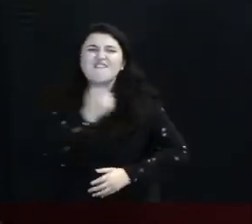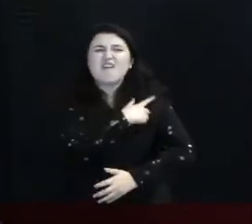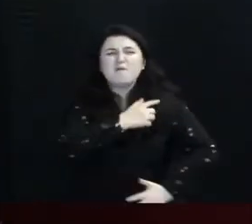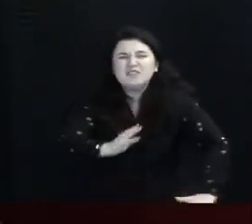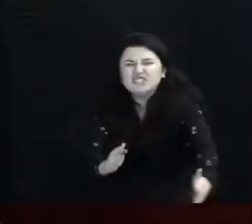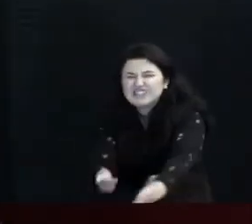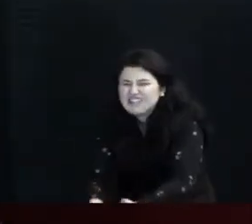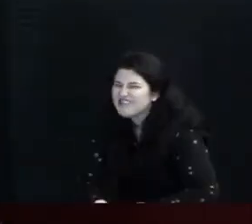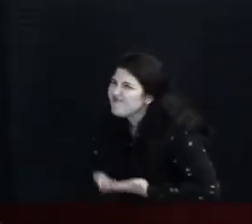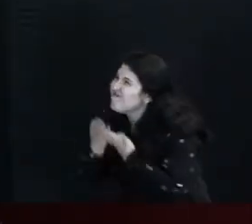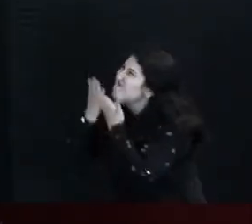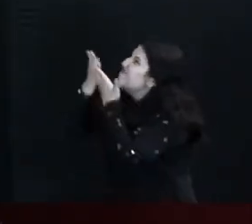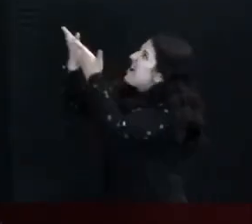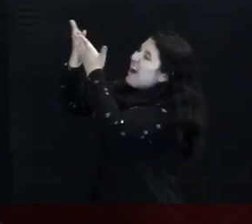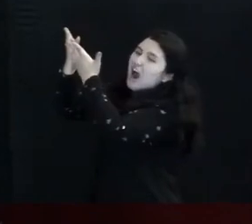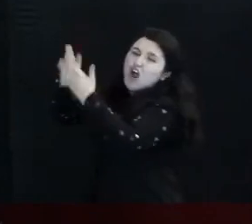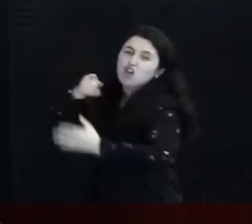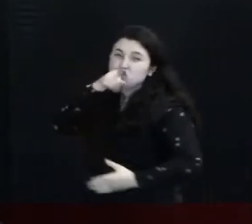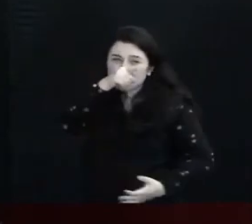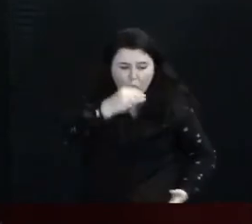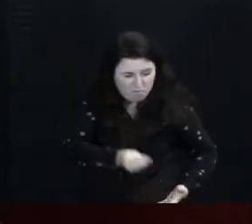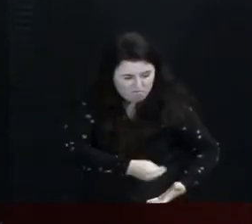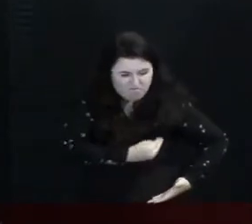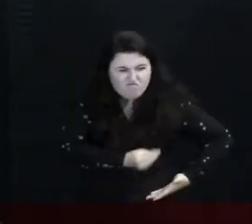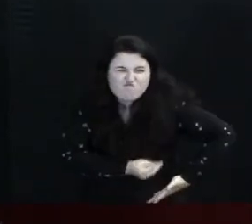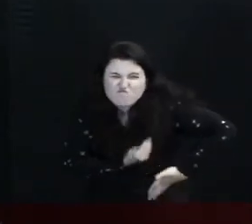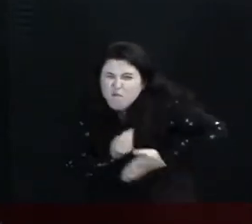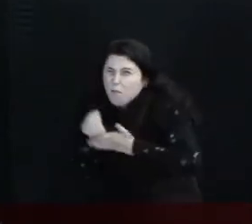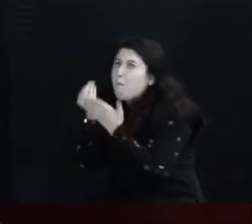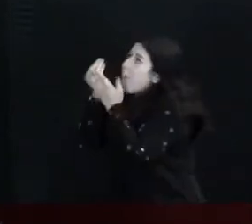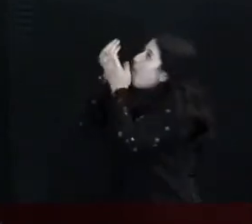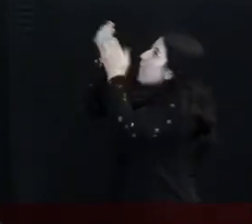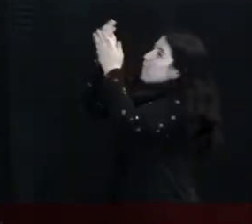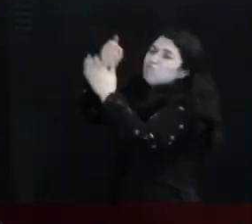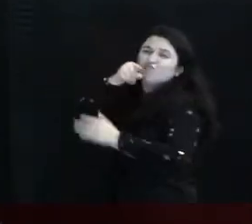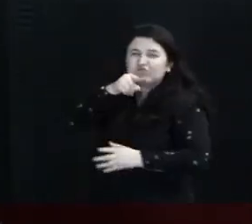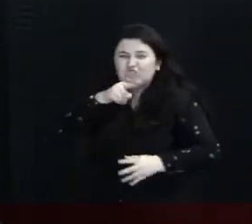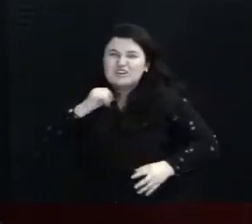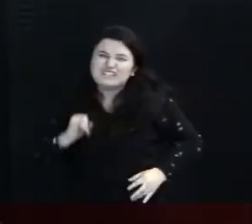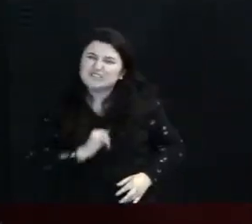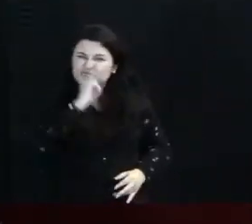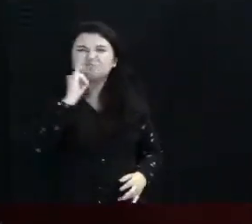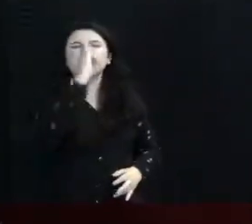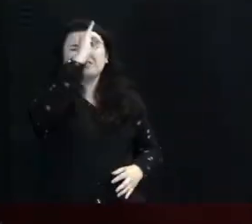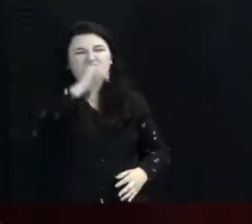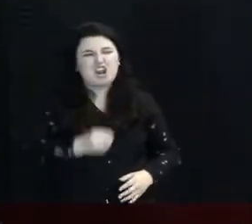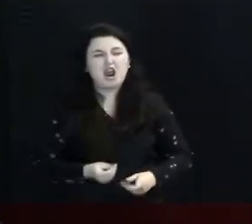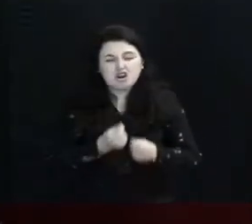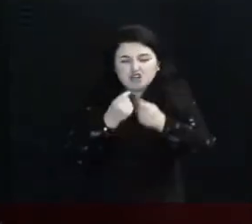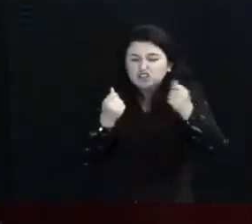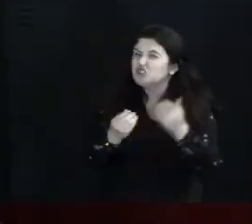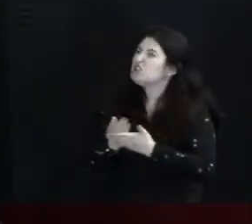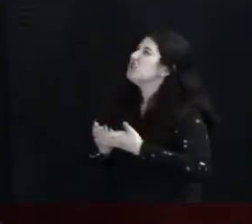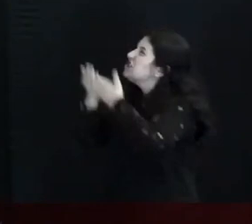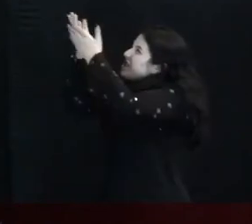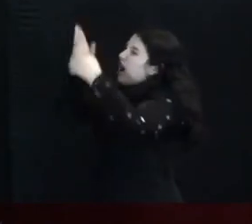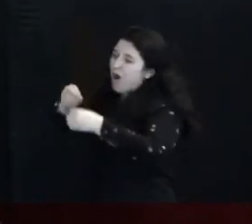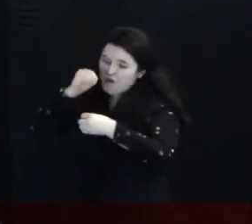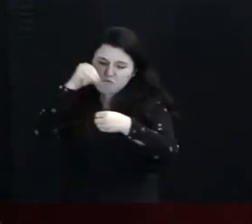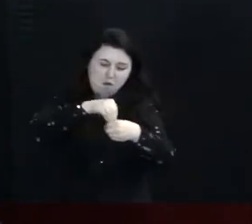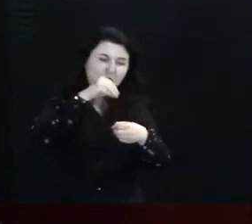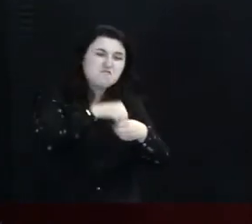Senhor Derrame a tua vida Você é precioso Derrame os teus bens Derrame as tuas ofertas